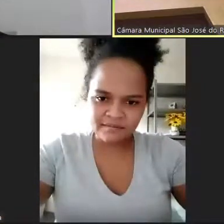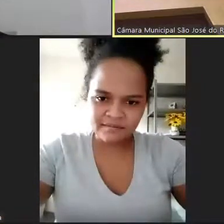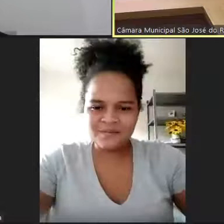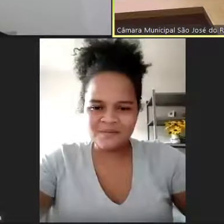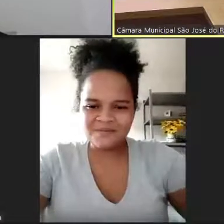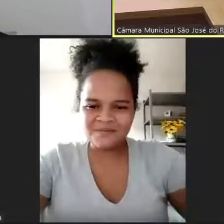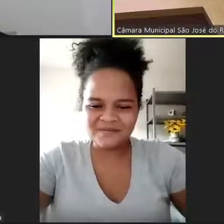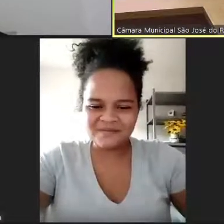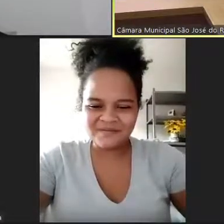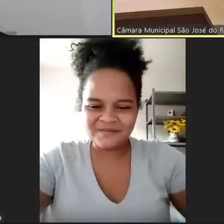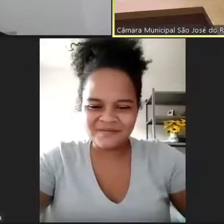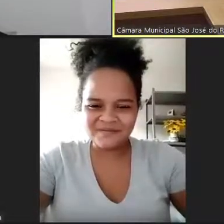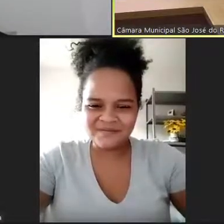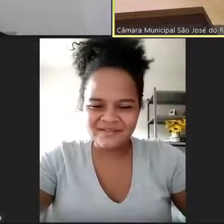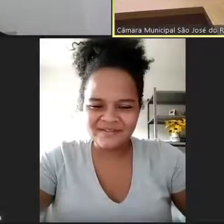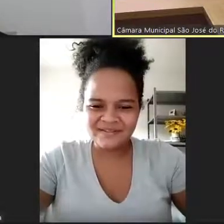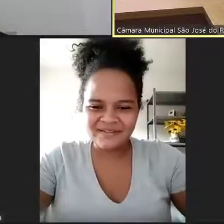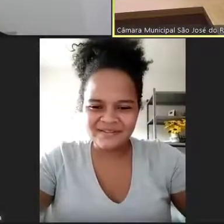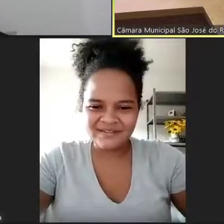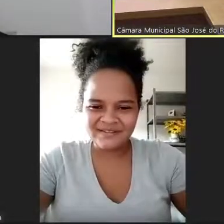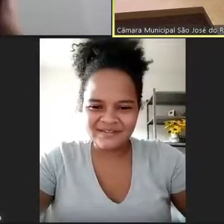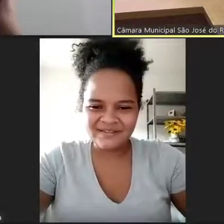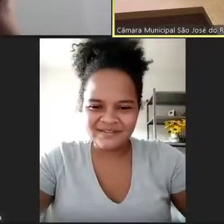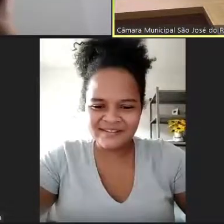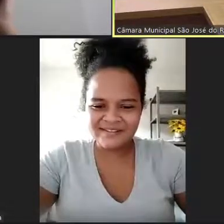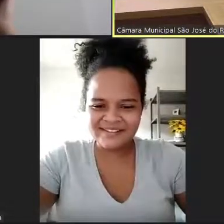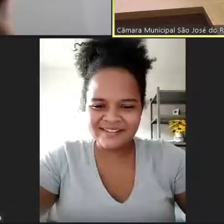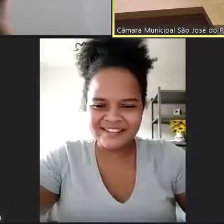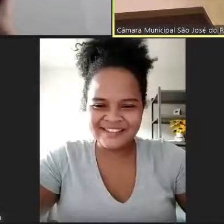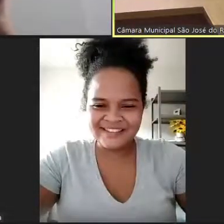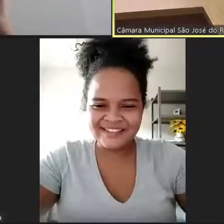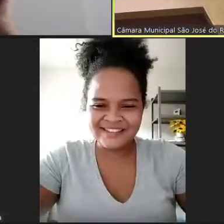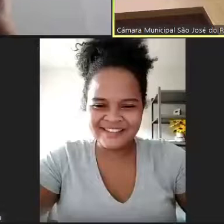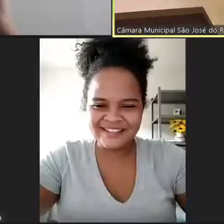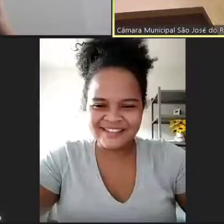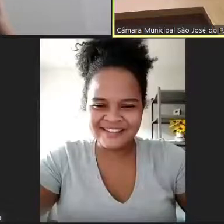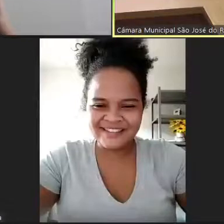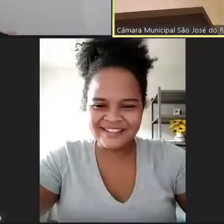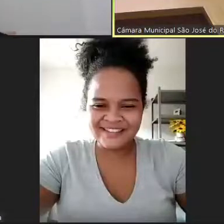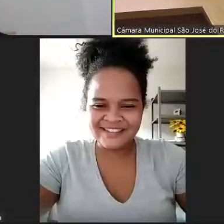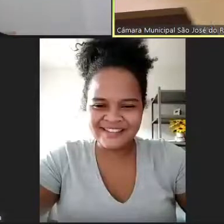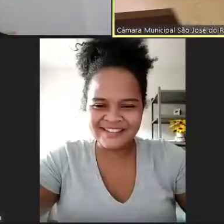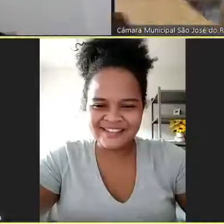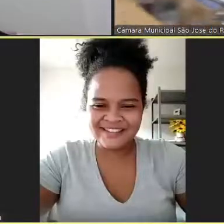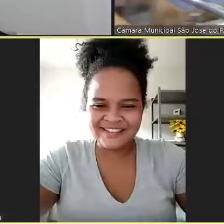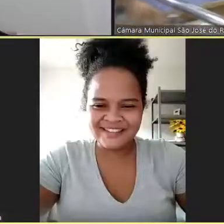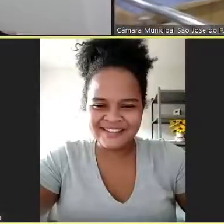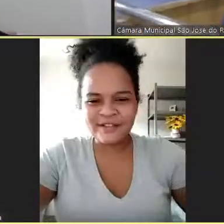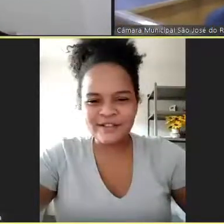iniciar uma outra, mas estou aposentada. Parabéns, Lúcia. Parabéns.